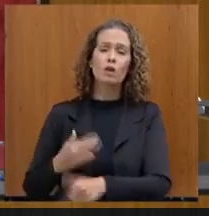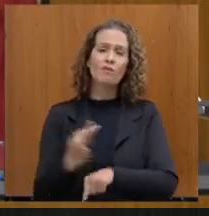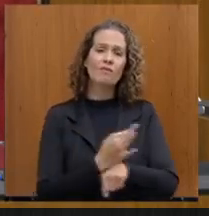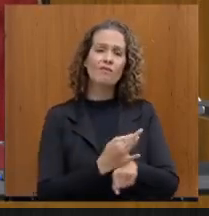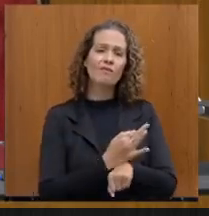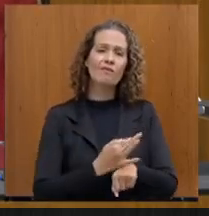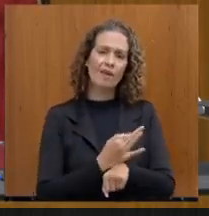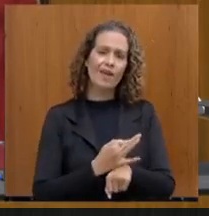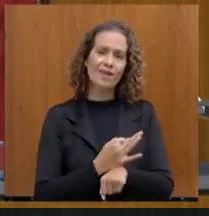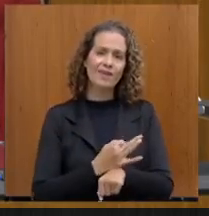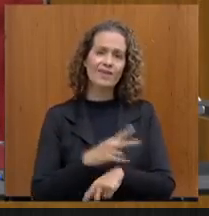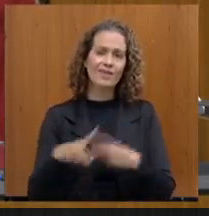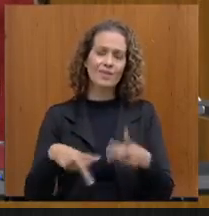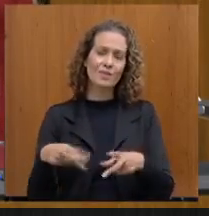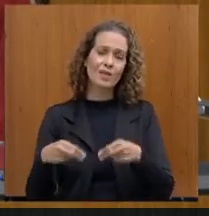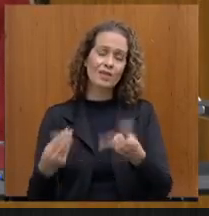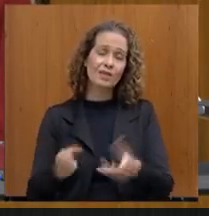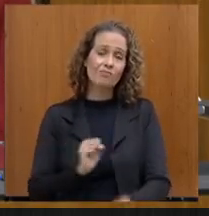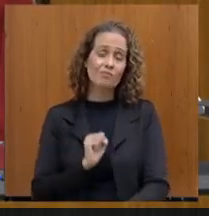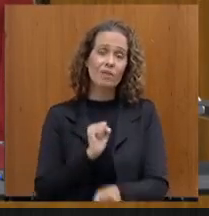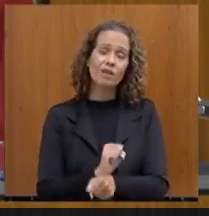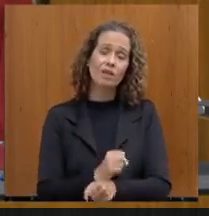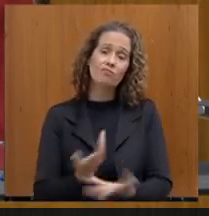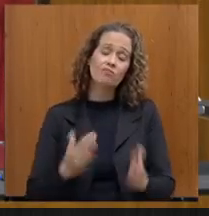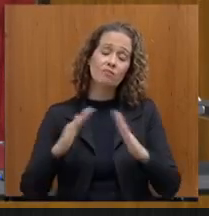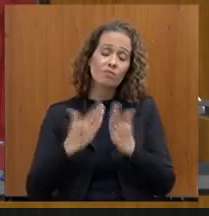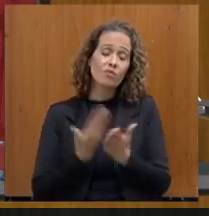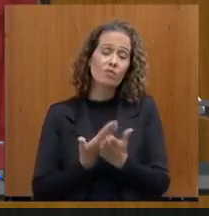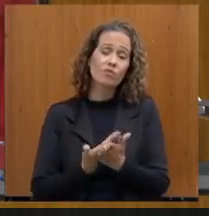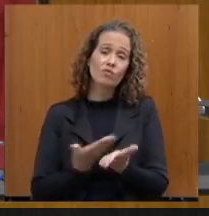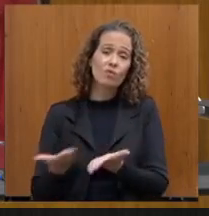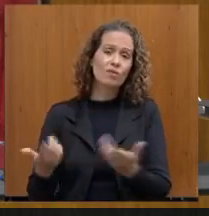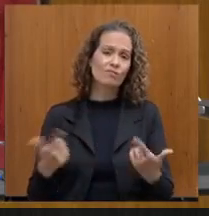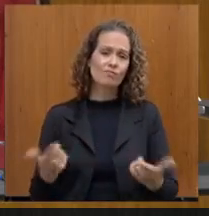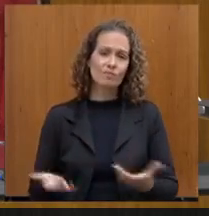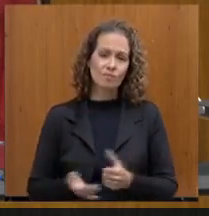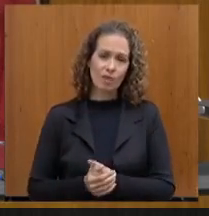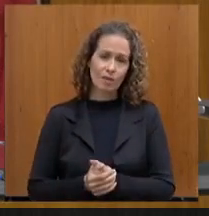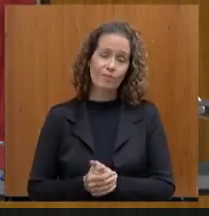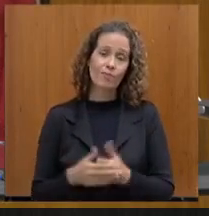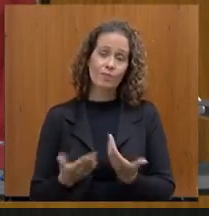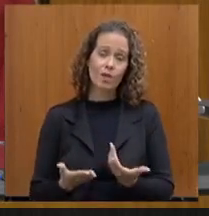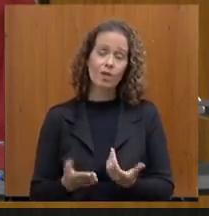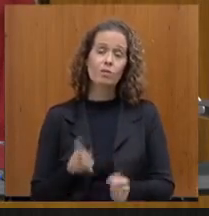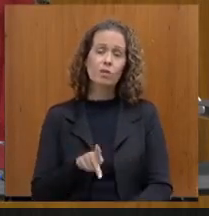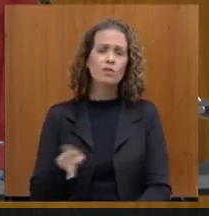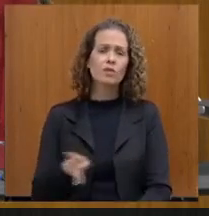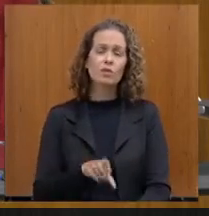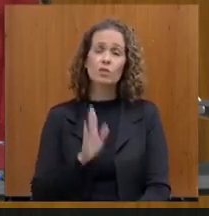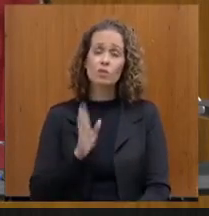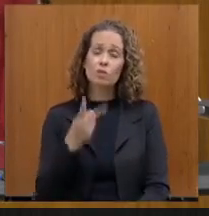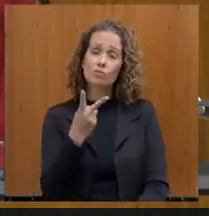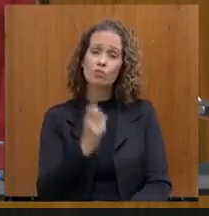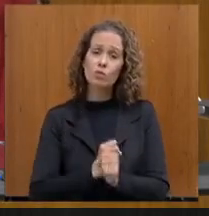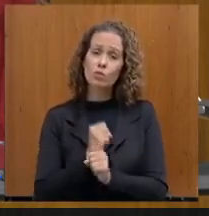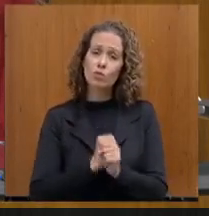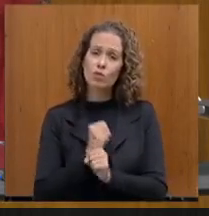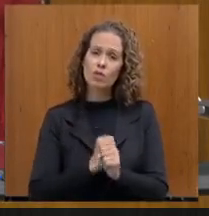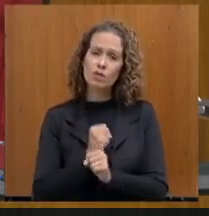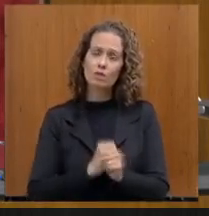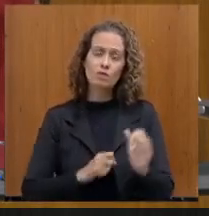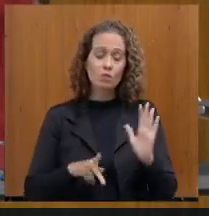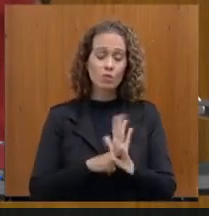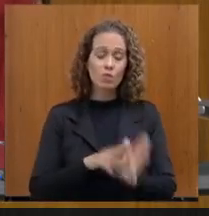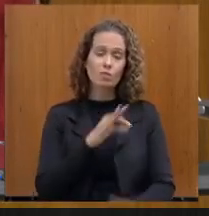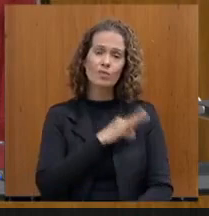todo o investimento estrutural nas escolas que não é feito. A categoria está há dois anos tirando do seu salário para custear o trabalho